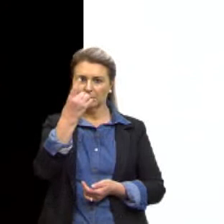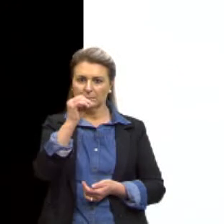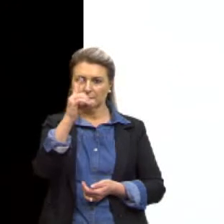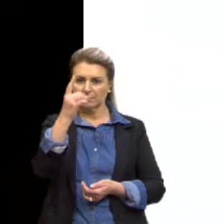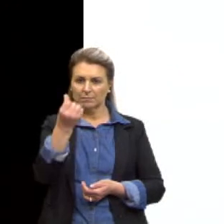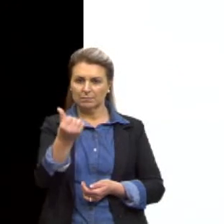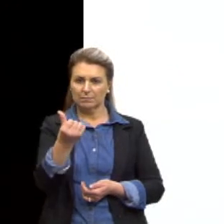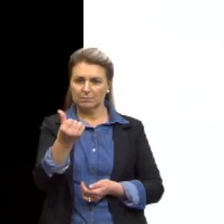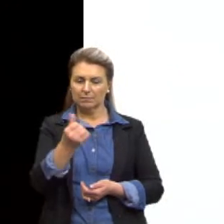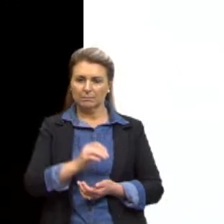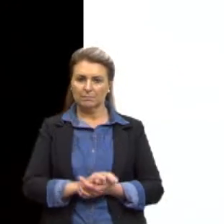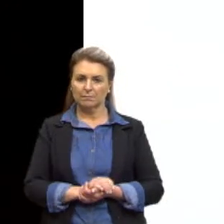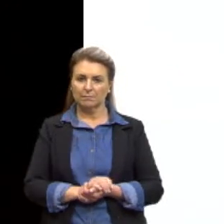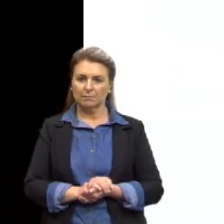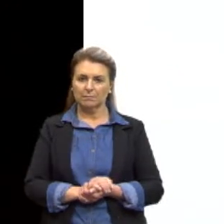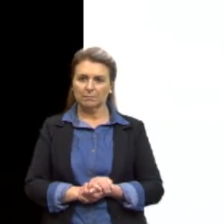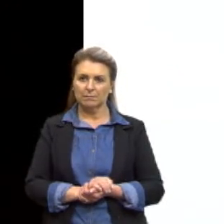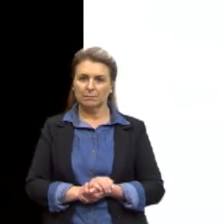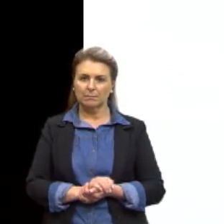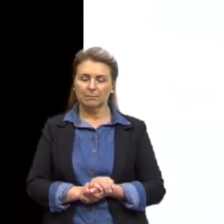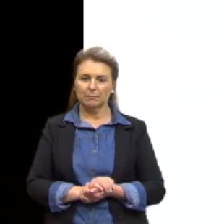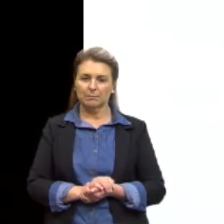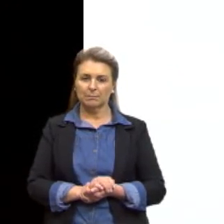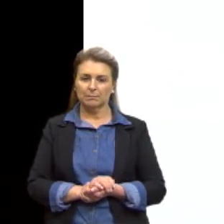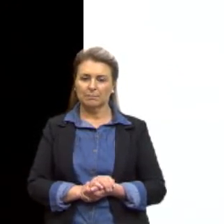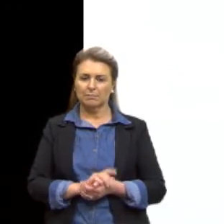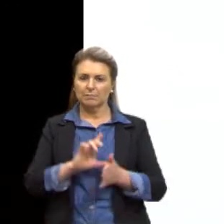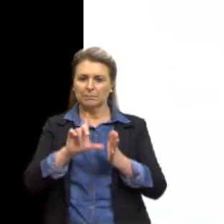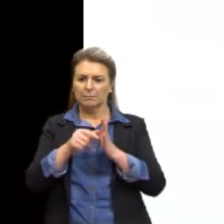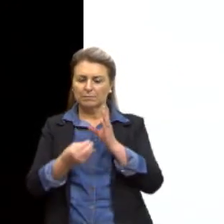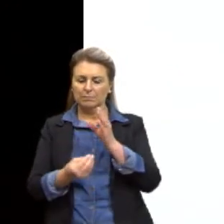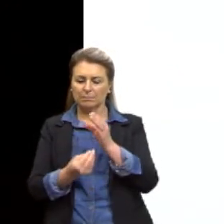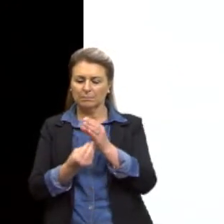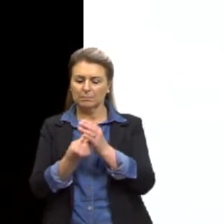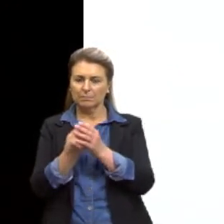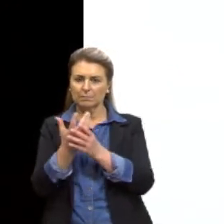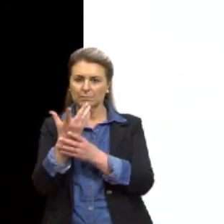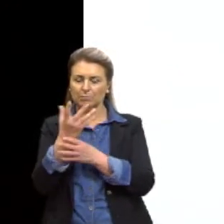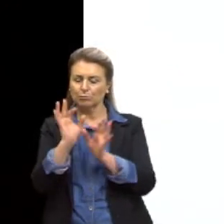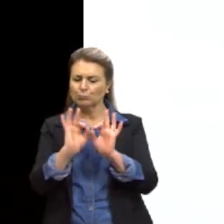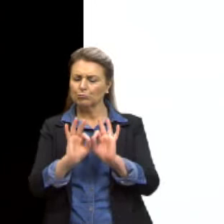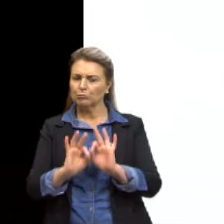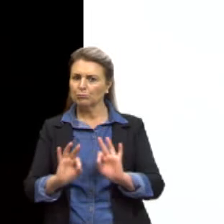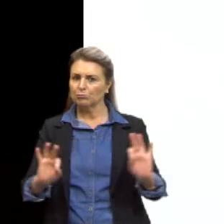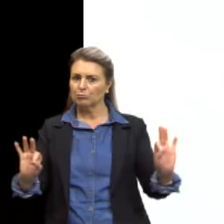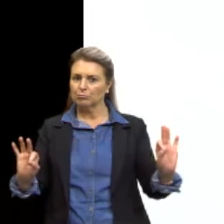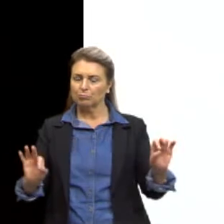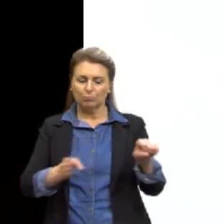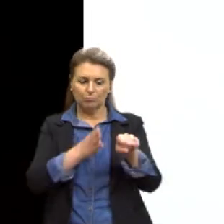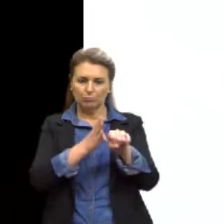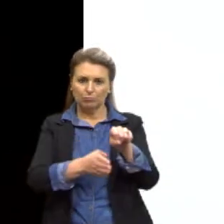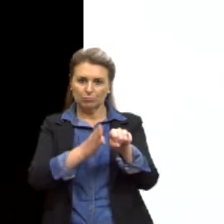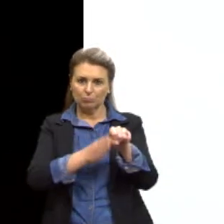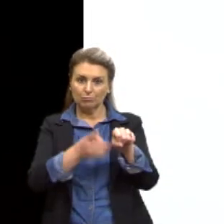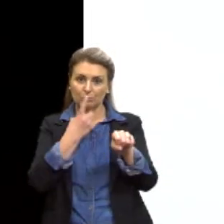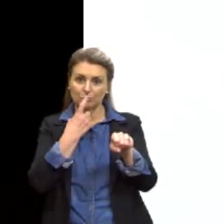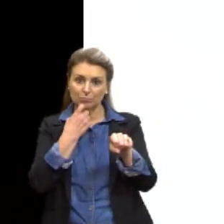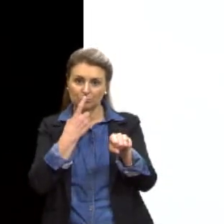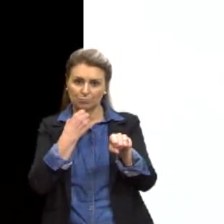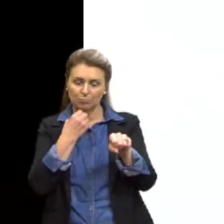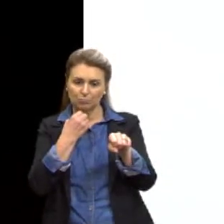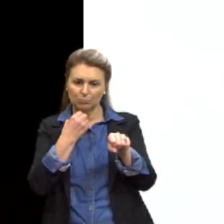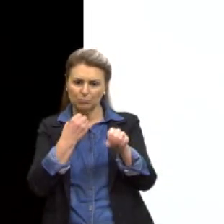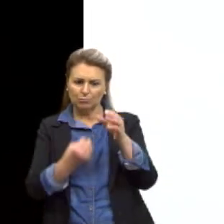De 2016, após a germinação, normalmente os tomates produzem uma